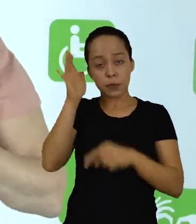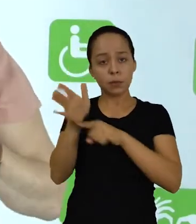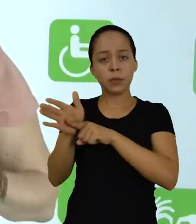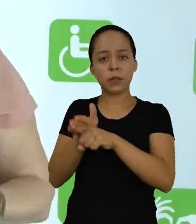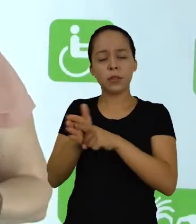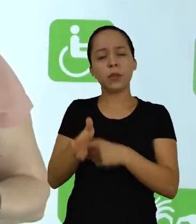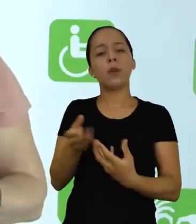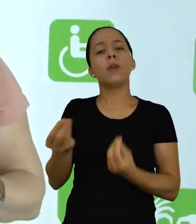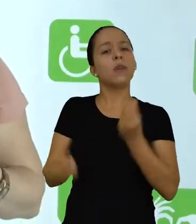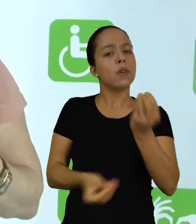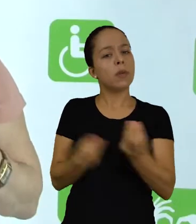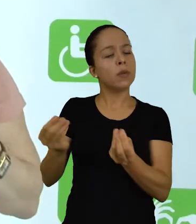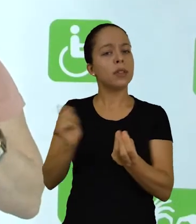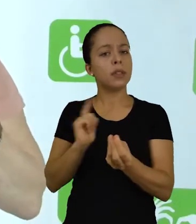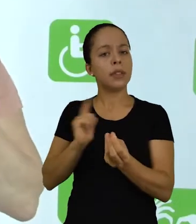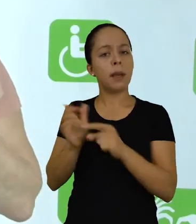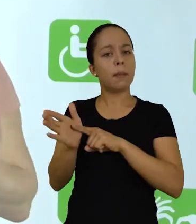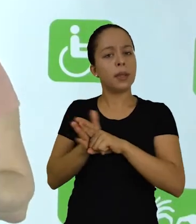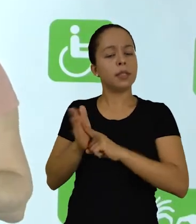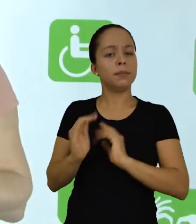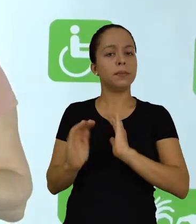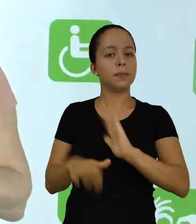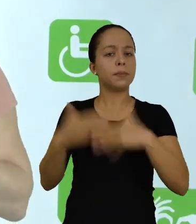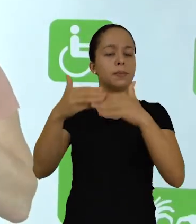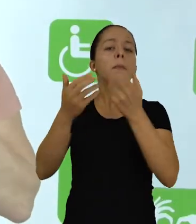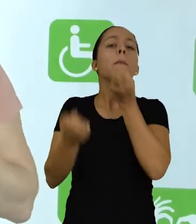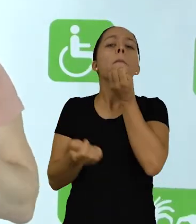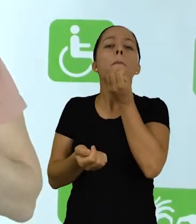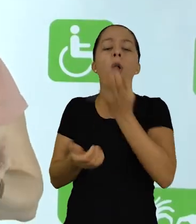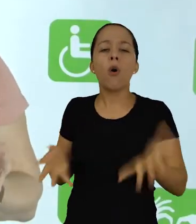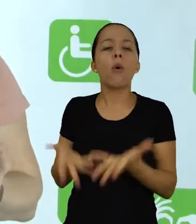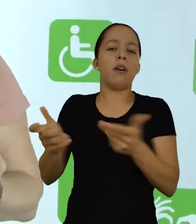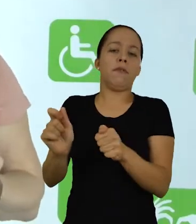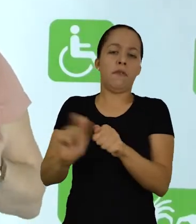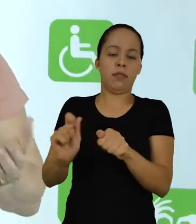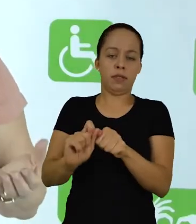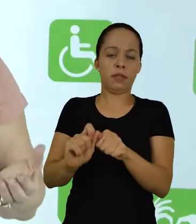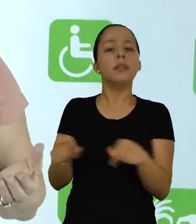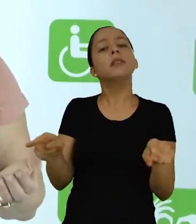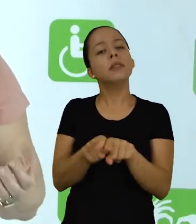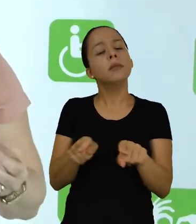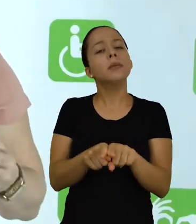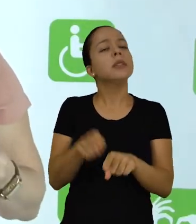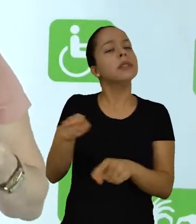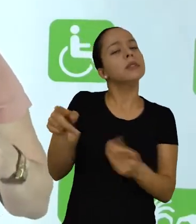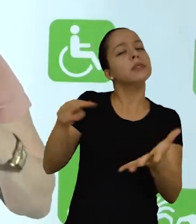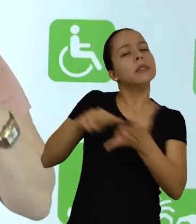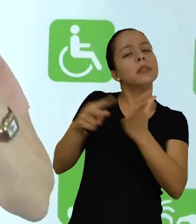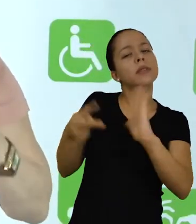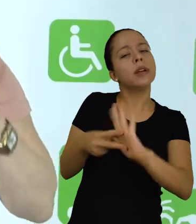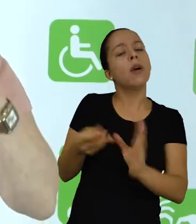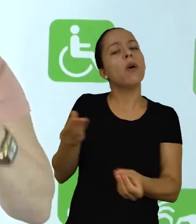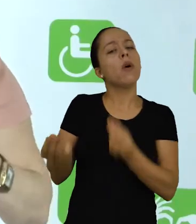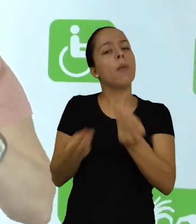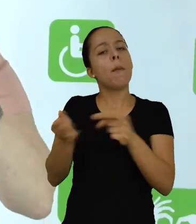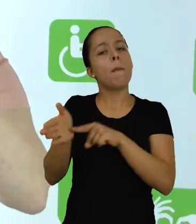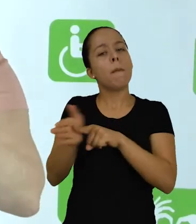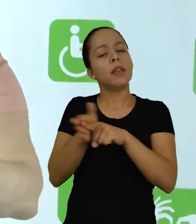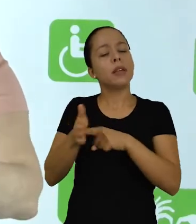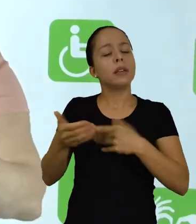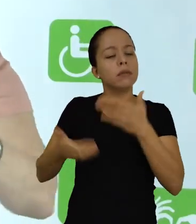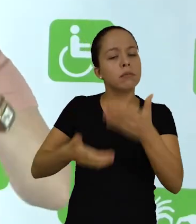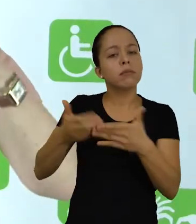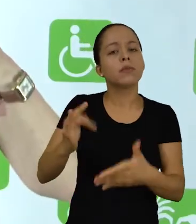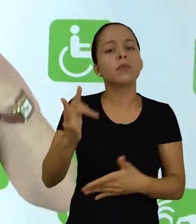forma o pesquisador, ele vai desenvolver e executar a pesquisa. Ou seja, como ele irá desenhar o